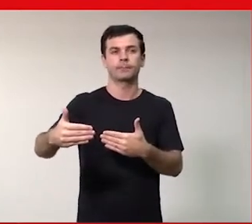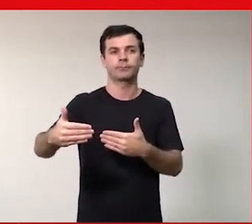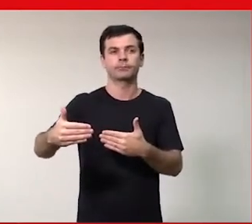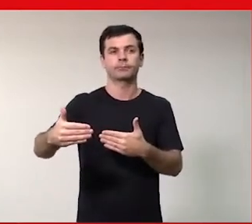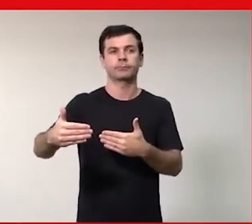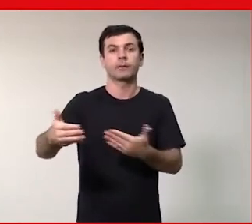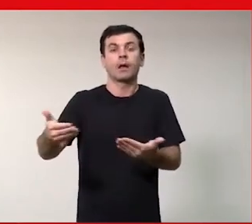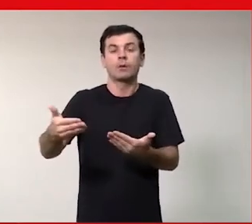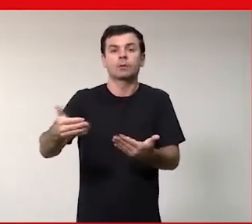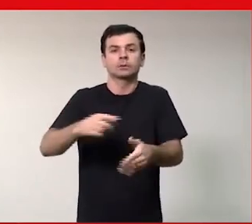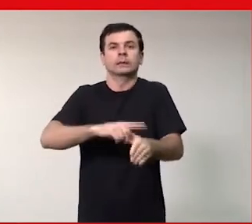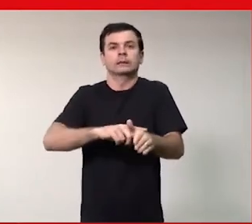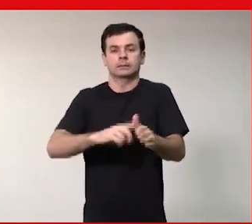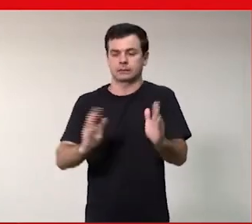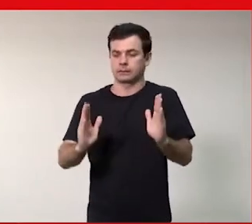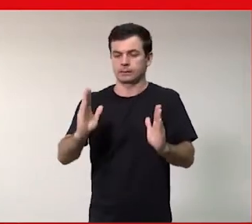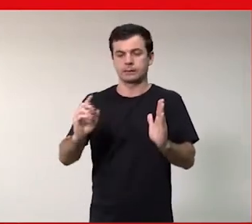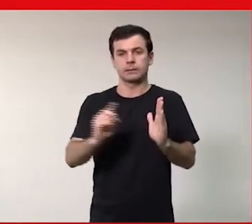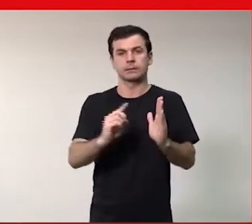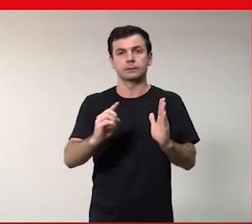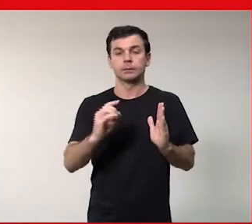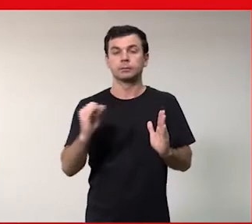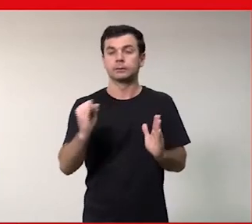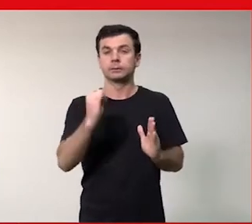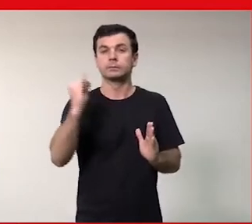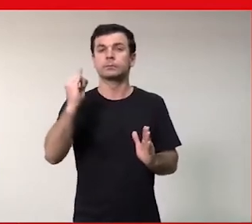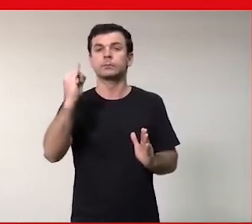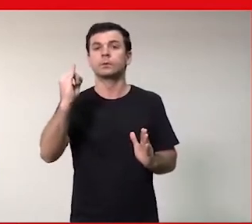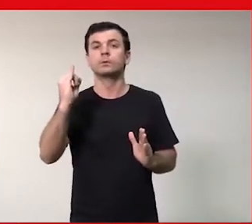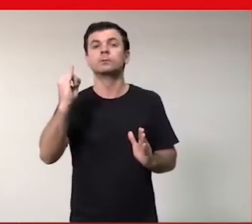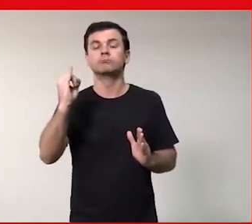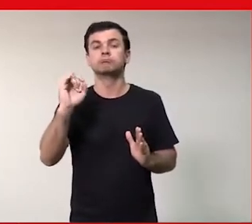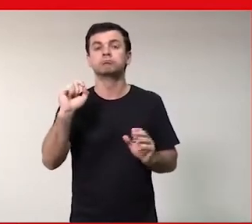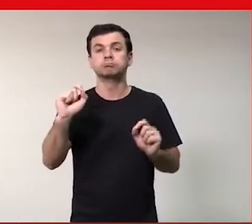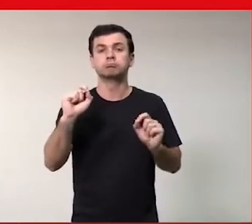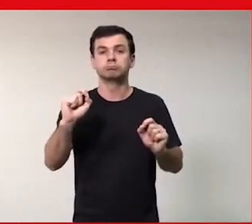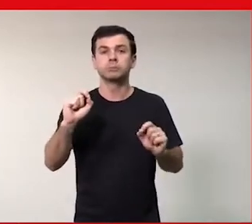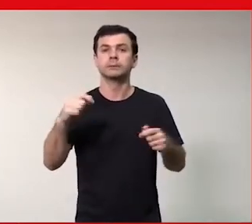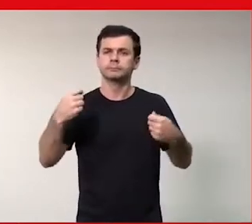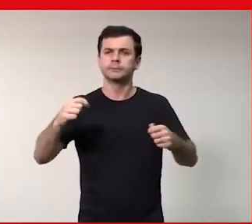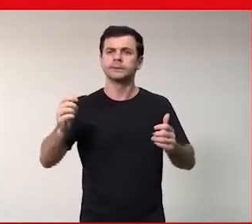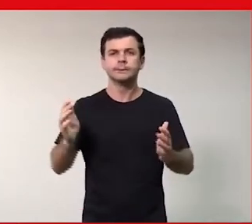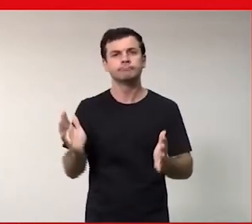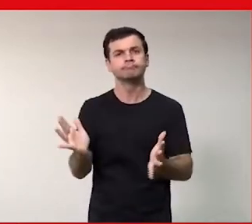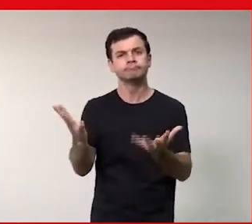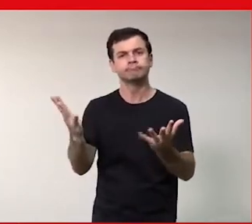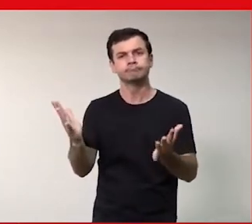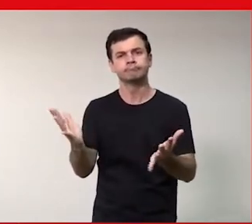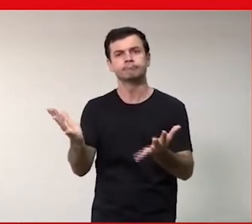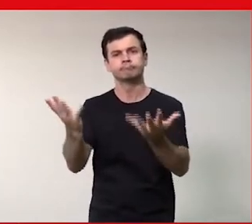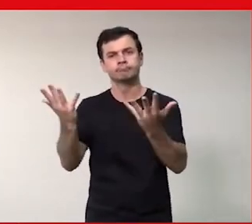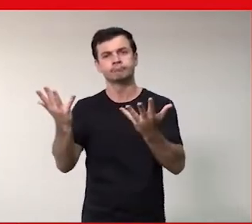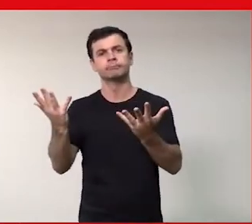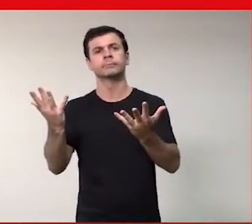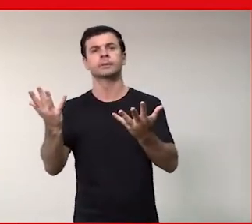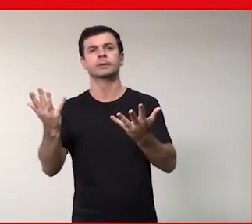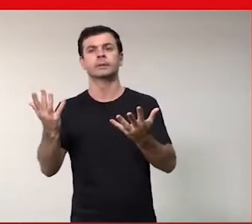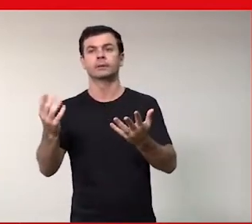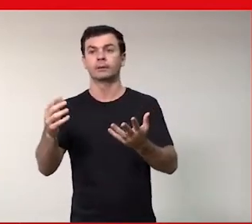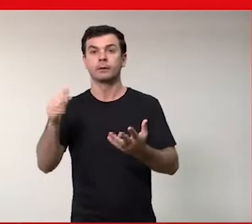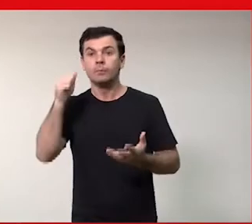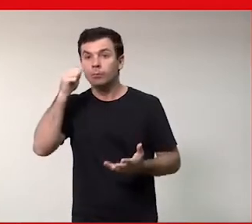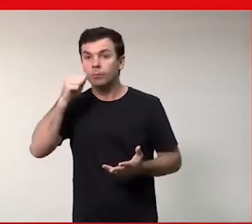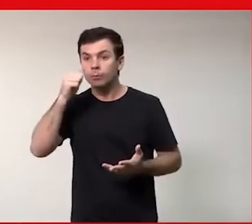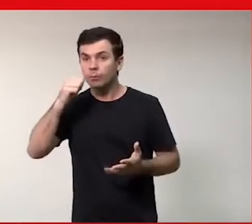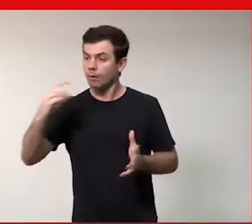esse momento onde era importante que a gente tivesse um tipo de incentivo e que a gente desse uma boa vinda para as mulheres